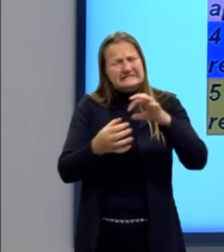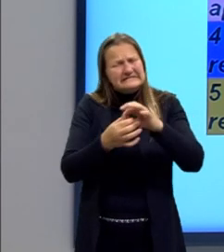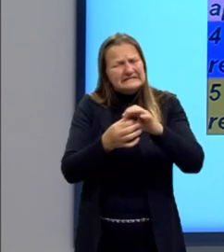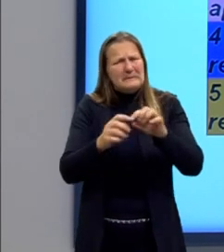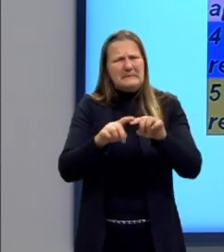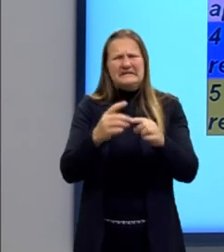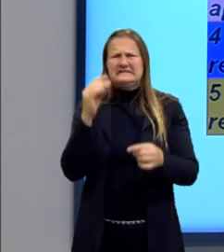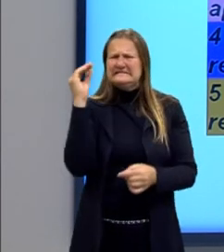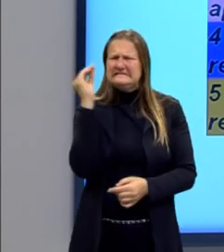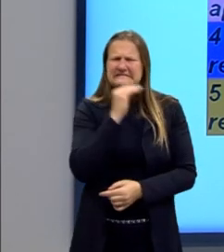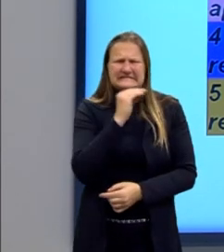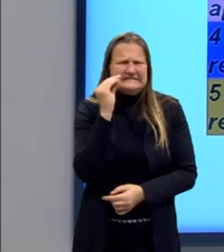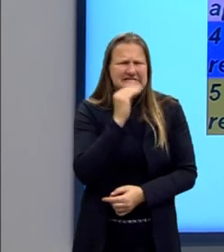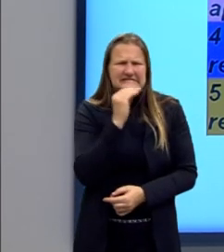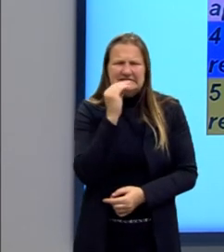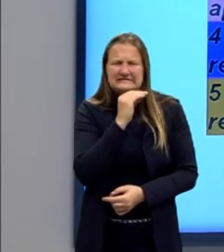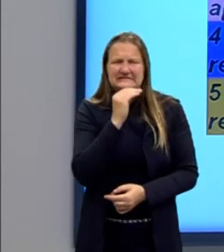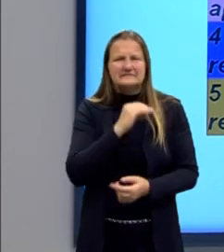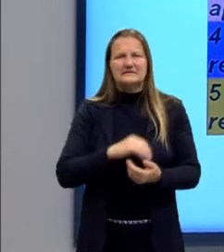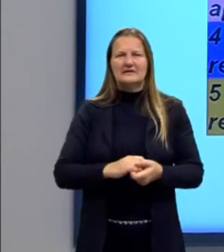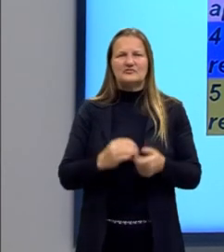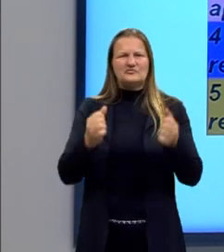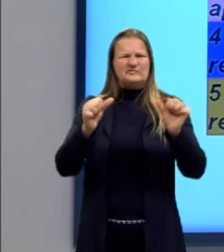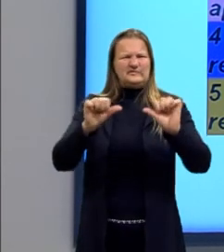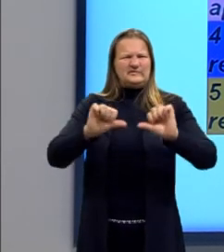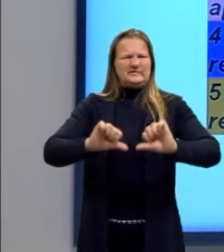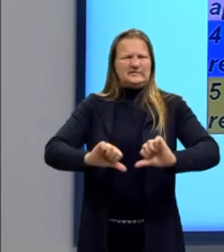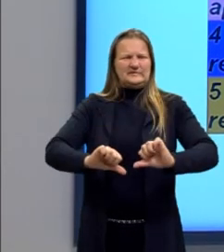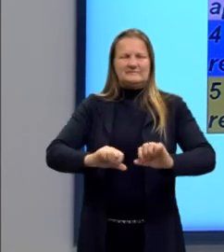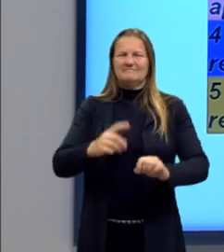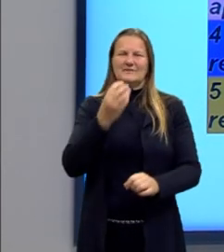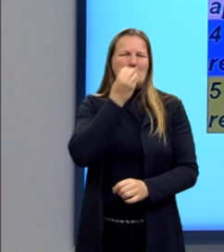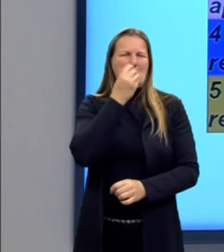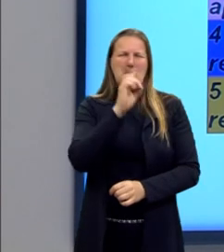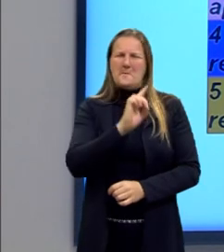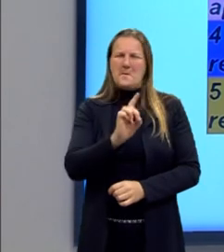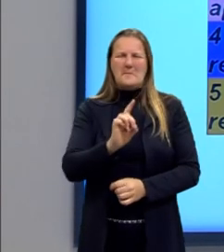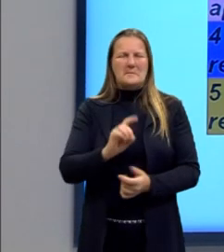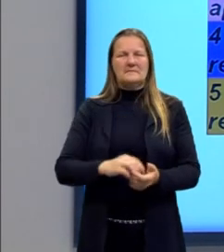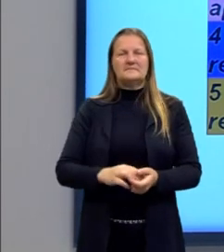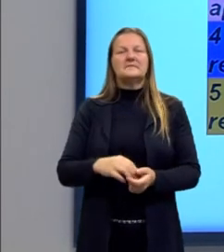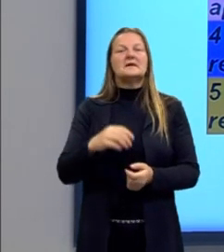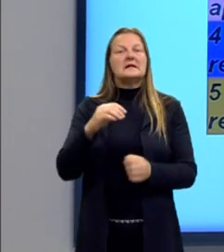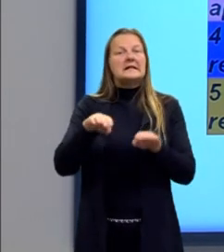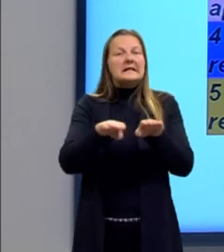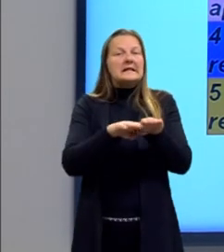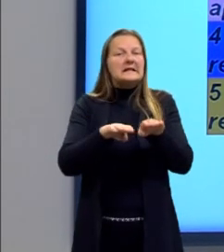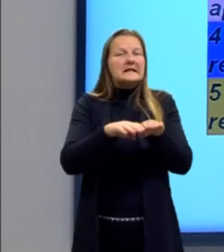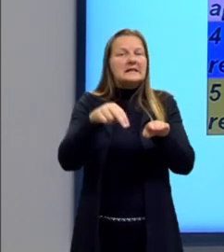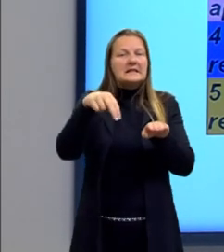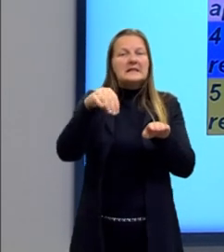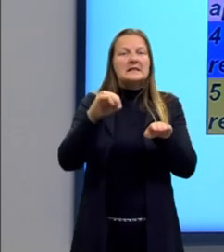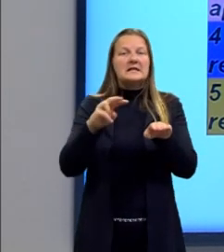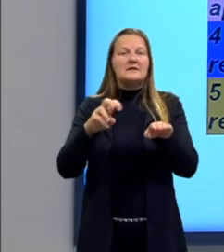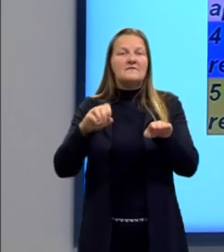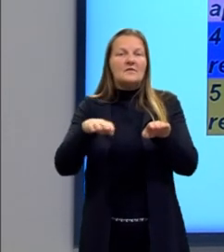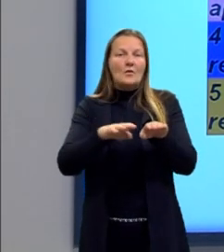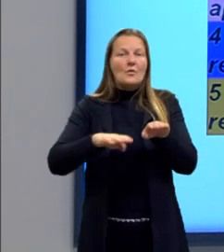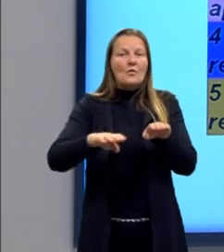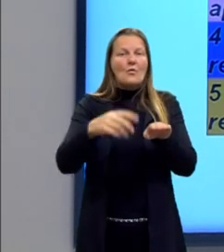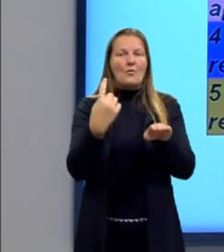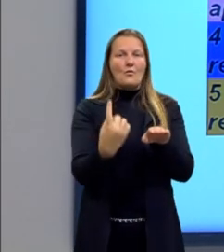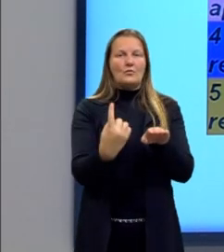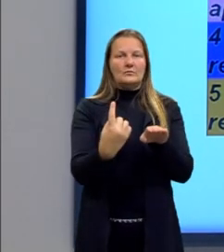mas muito precariamente. Muito complicado de enxergar a fluidez das